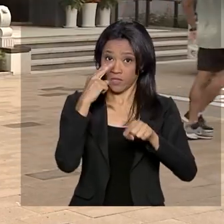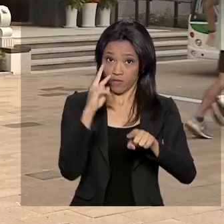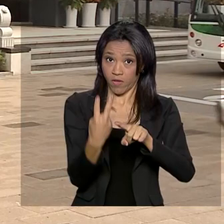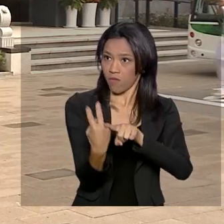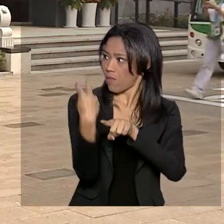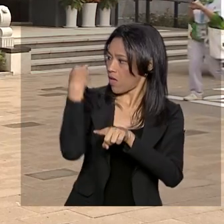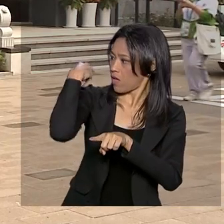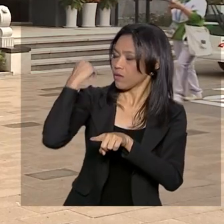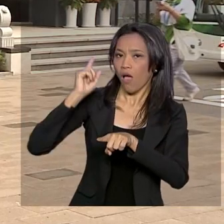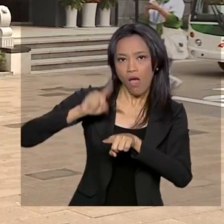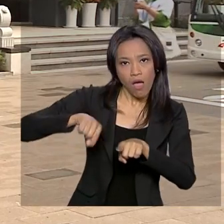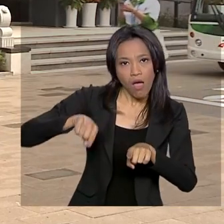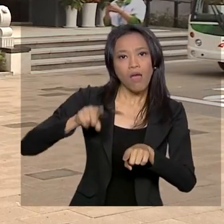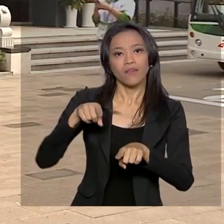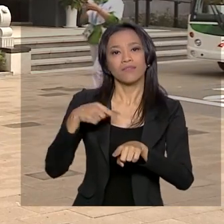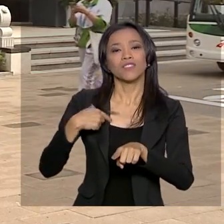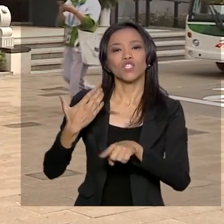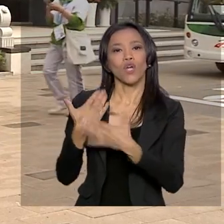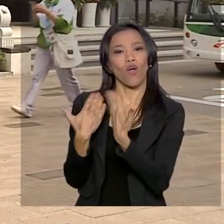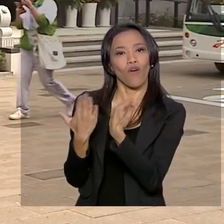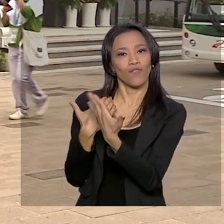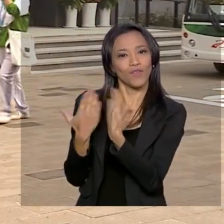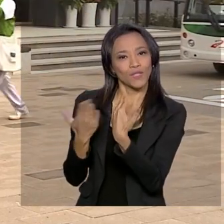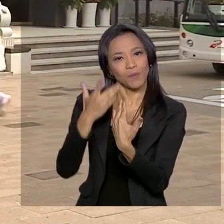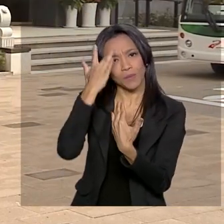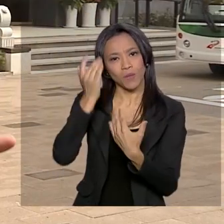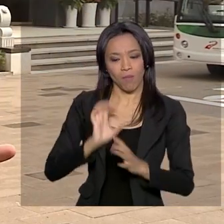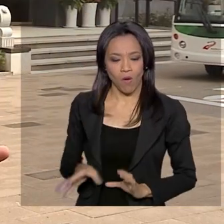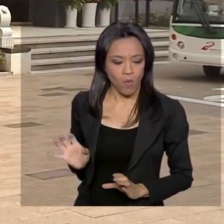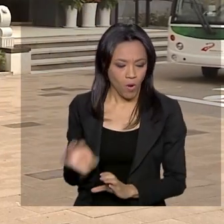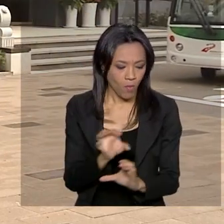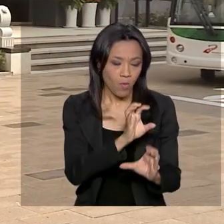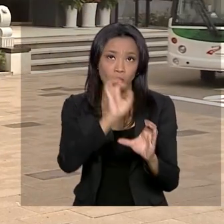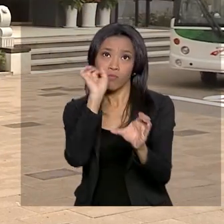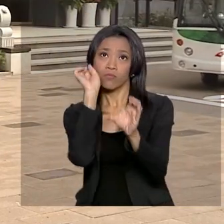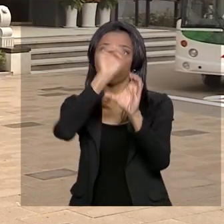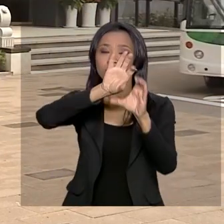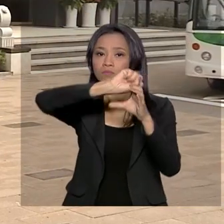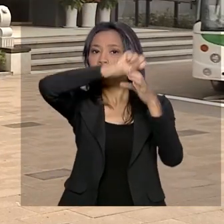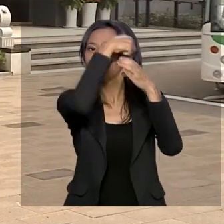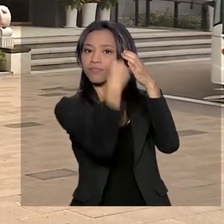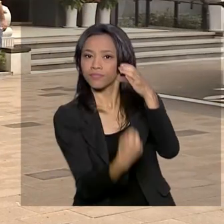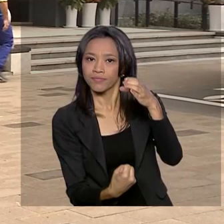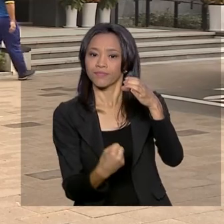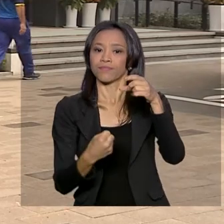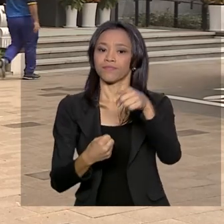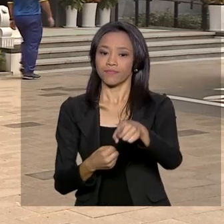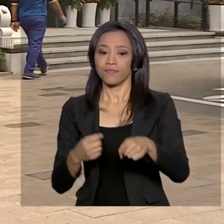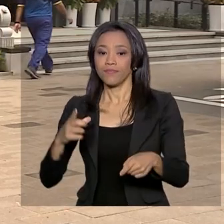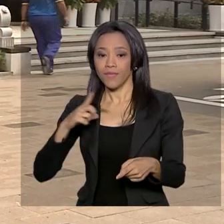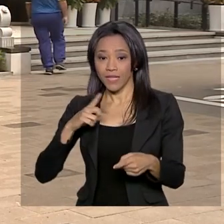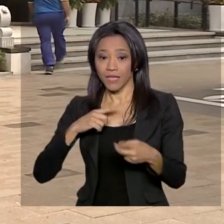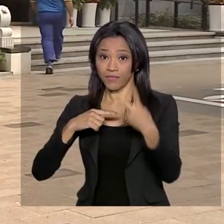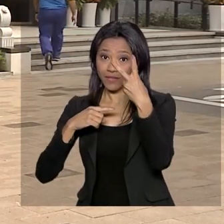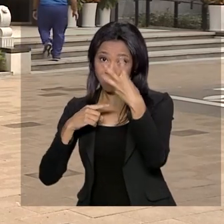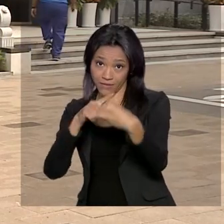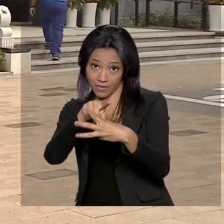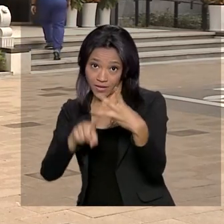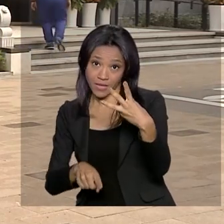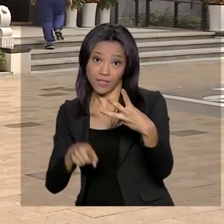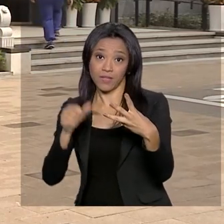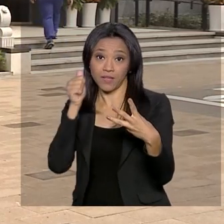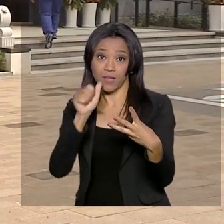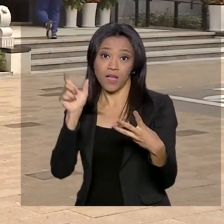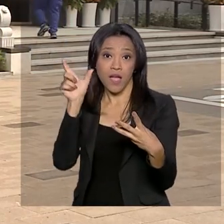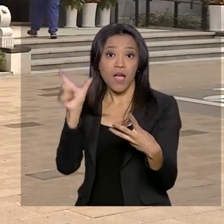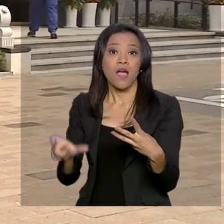delegação brasileira e a gente conversou com atletas do basquete. A Carla, por exemplo, esteve em três Olimpíadas, Atenas, Pequim e